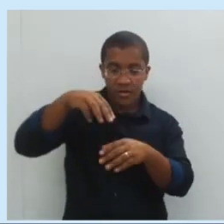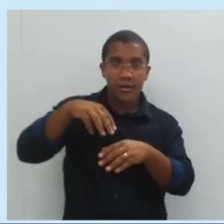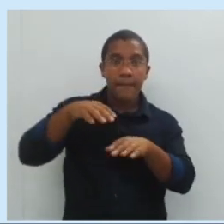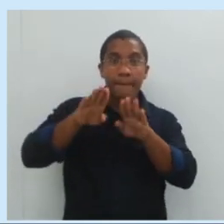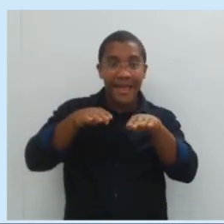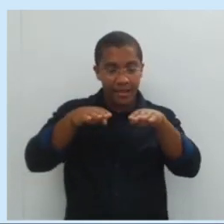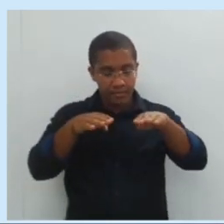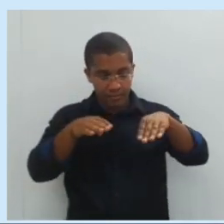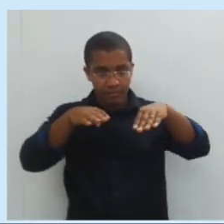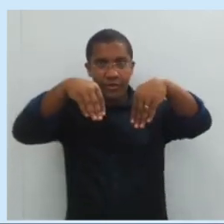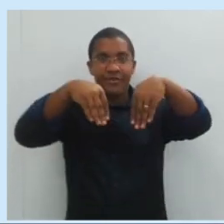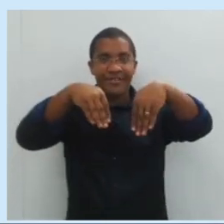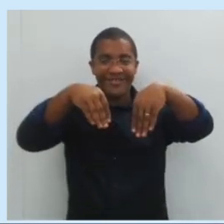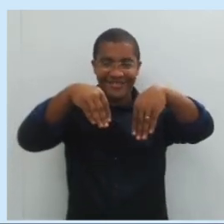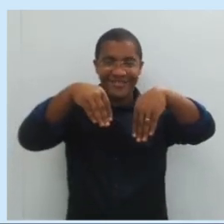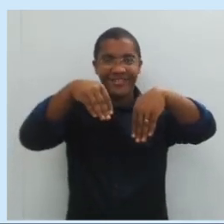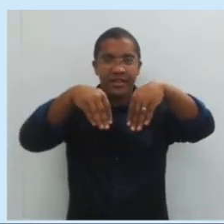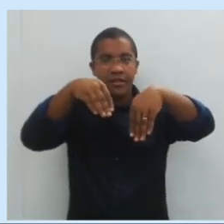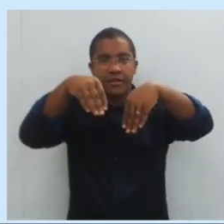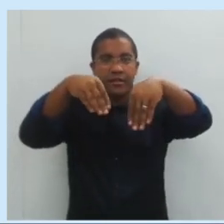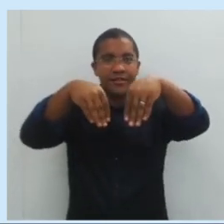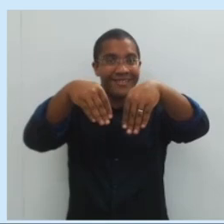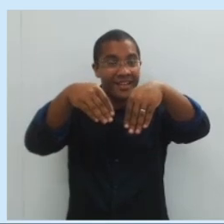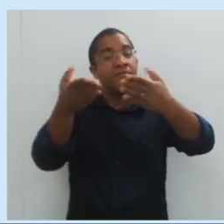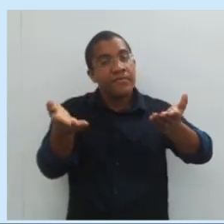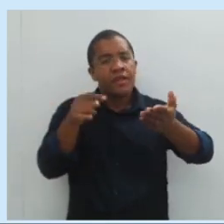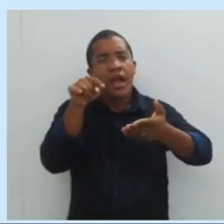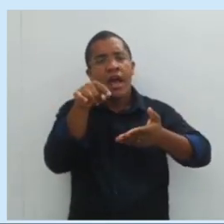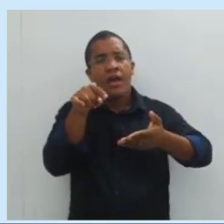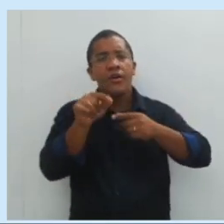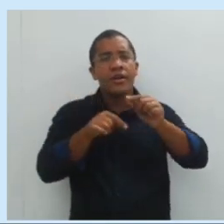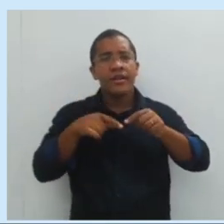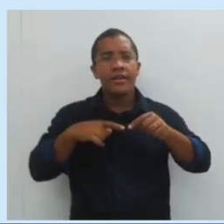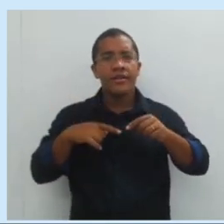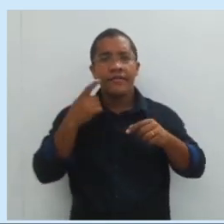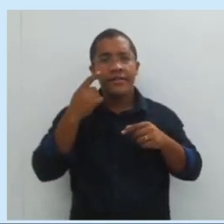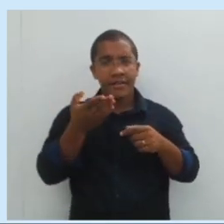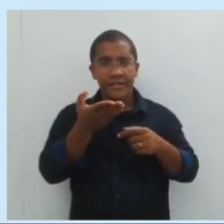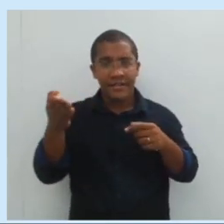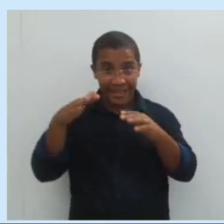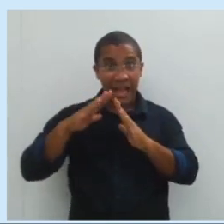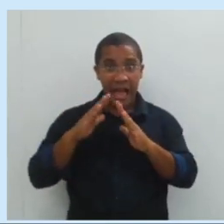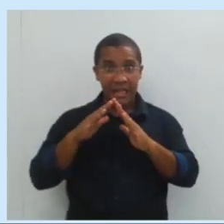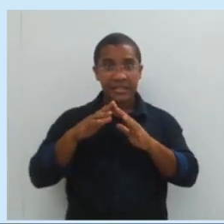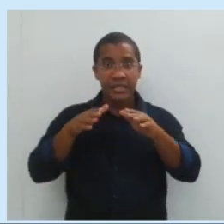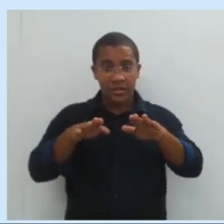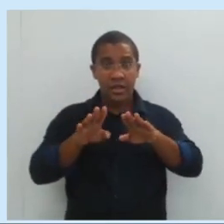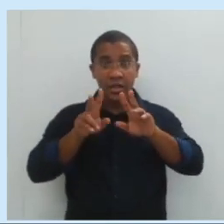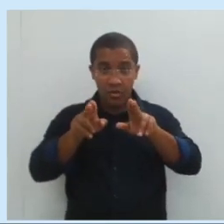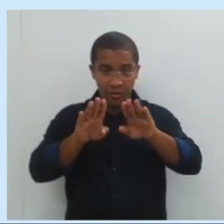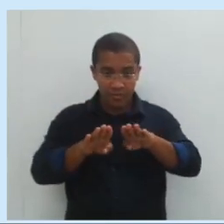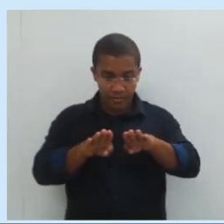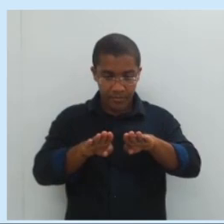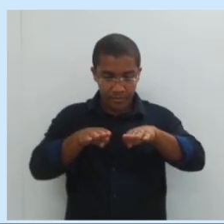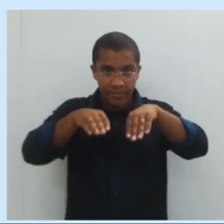dedinhos dos pés. Ok? Olha, olha o ponto de apoio. Façam comigo em casa esse movimento.